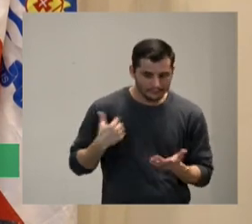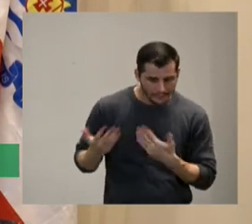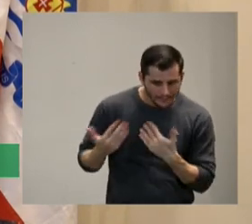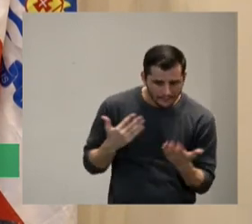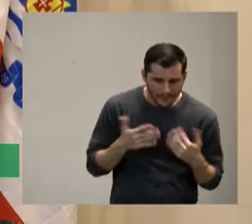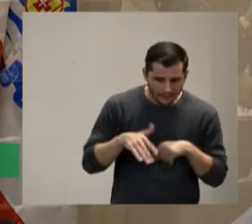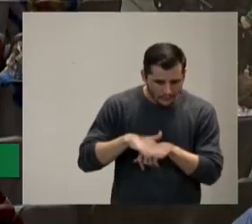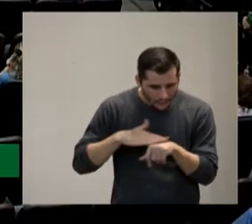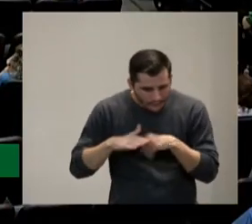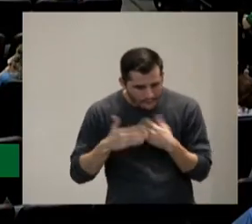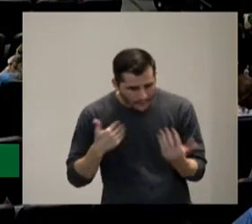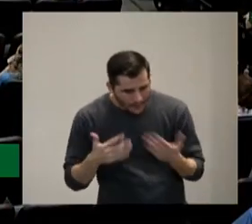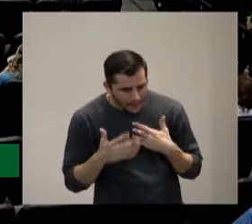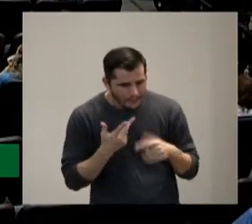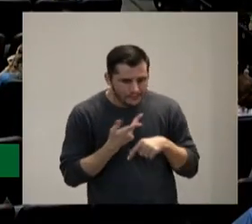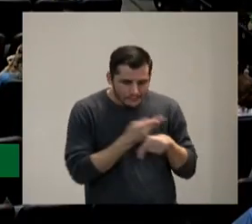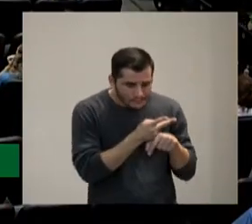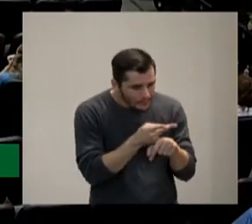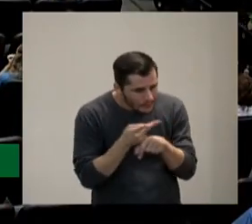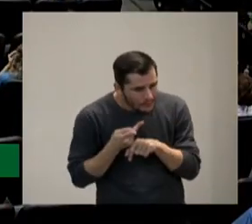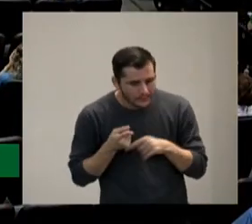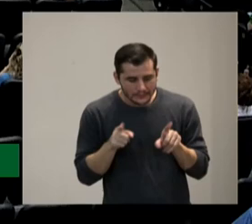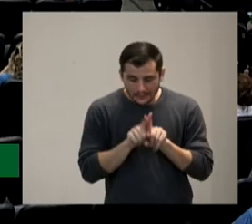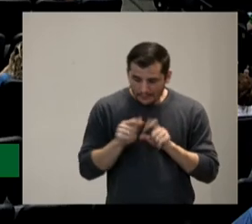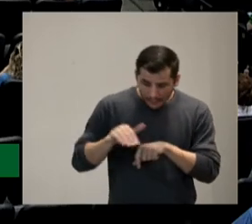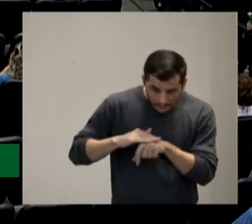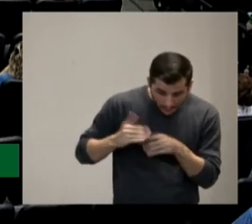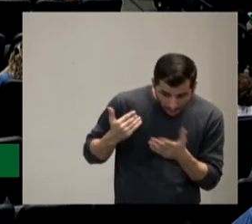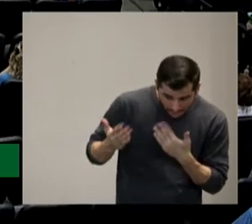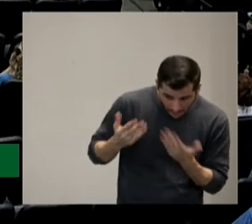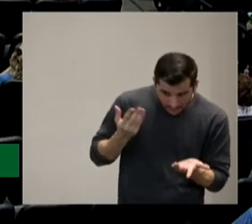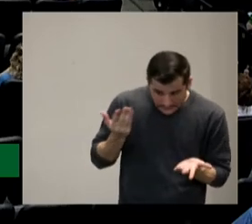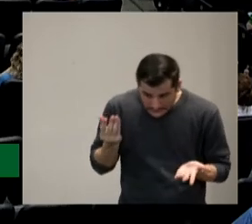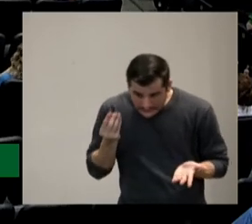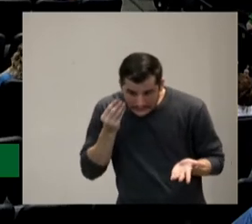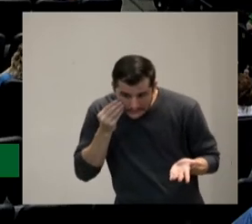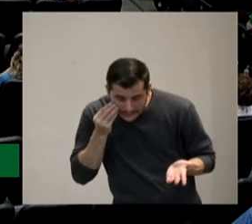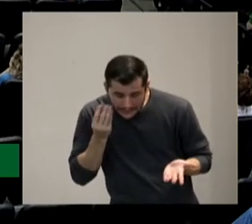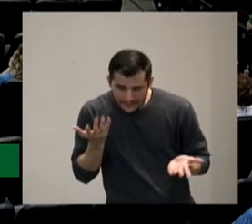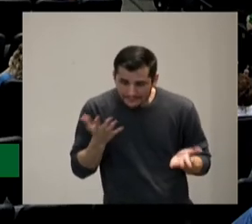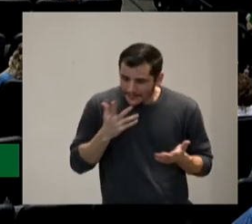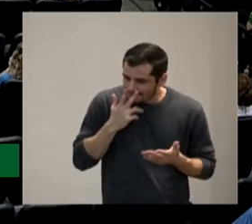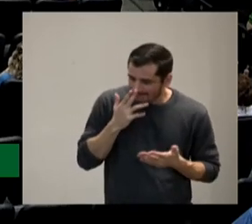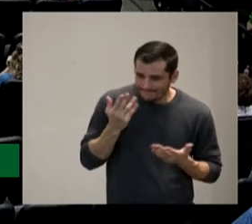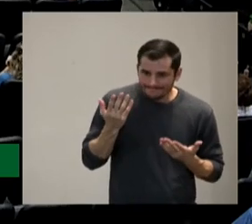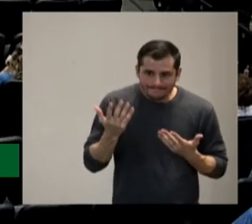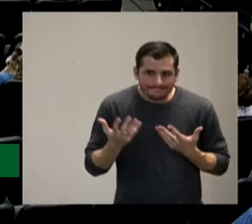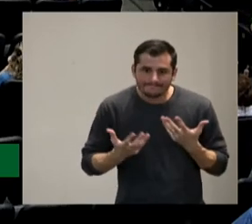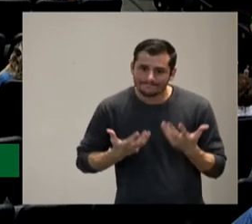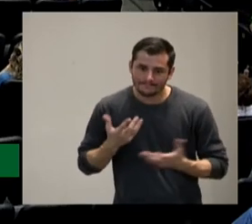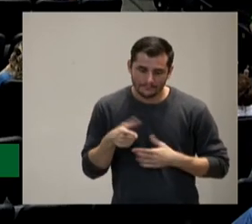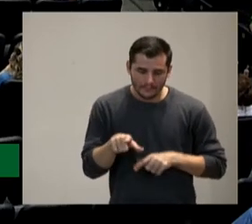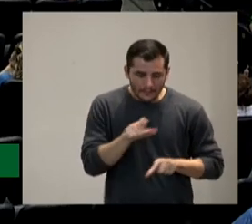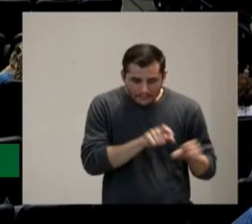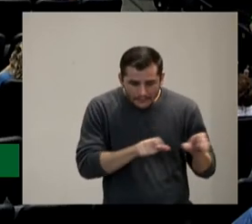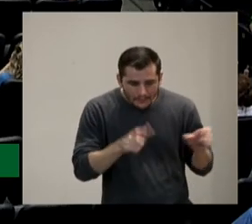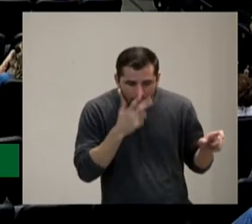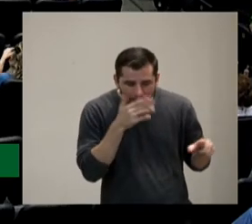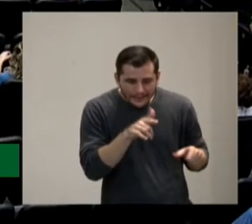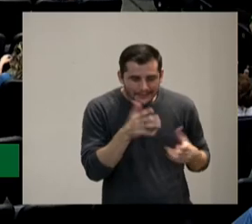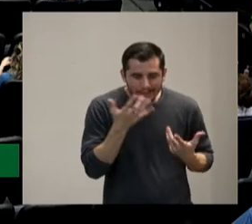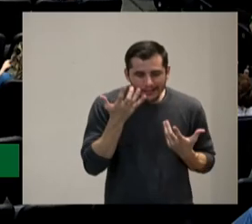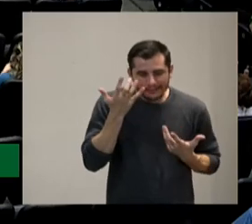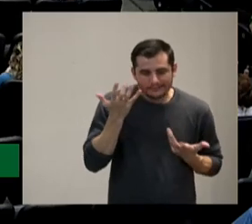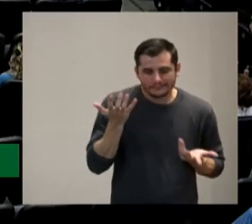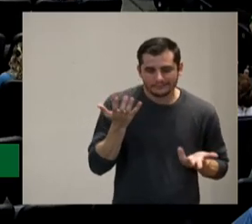buscava tentava conversa as pessoas não a gente não não queria saber o que estava acontecendo lá na verdade